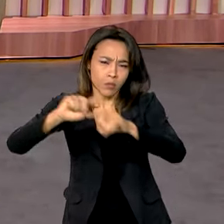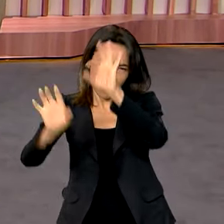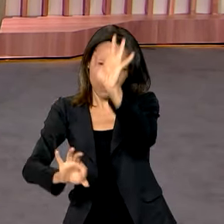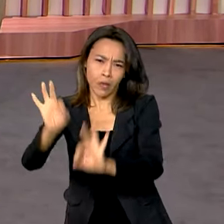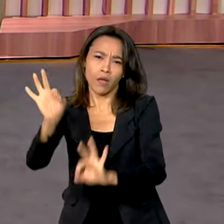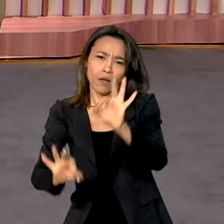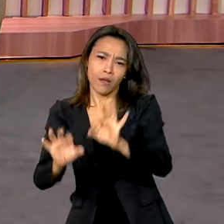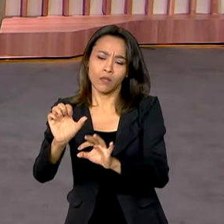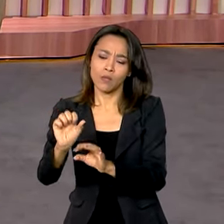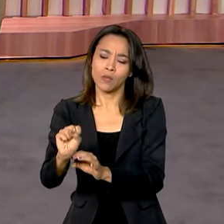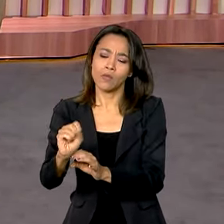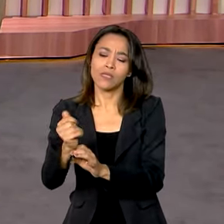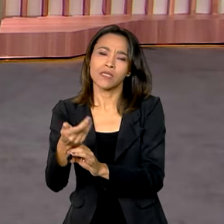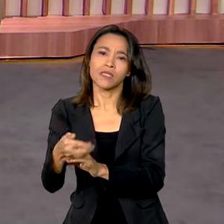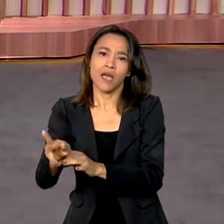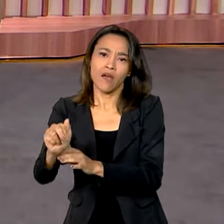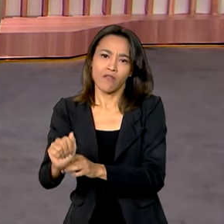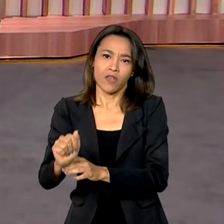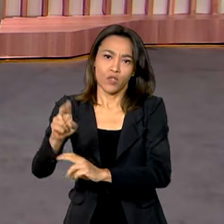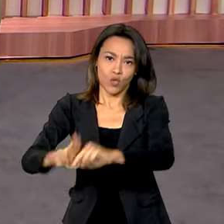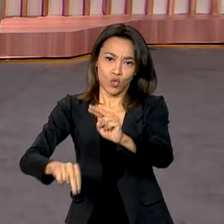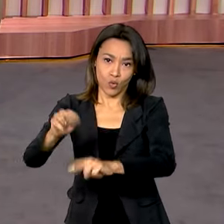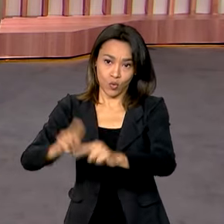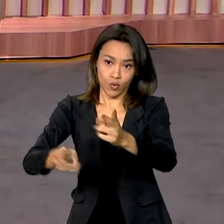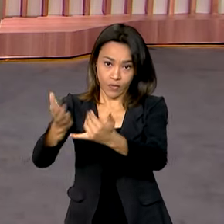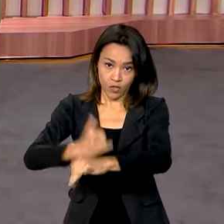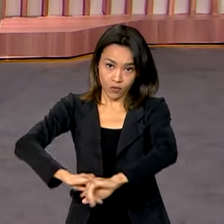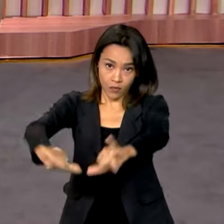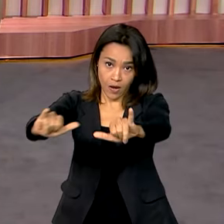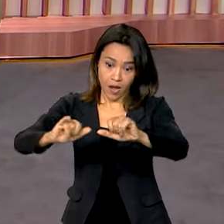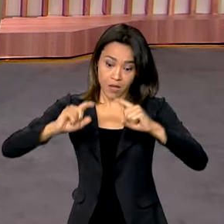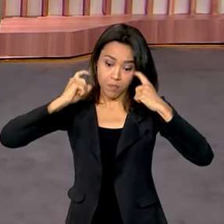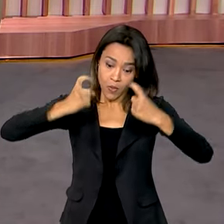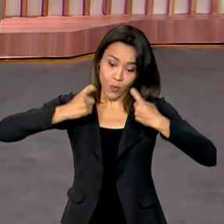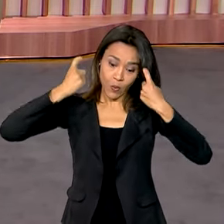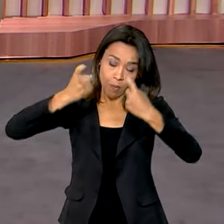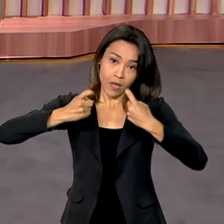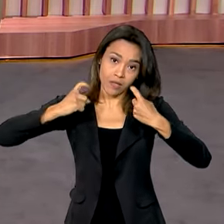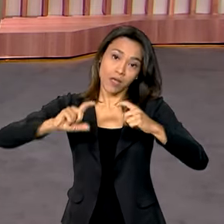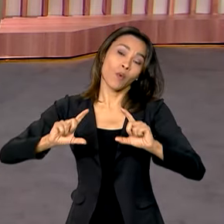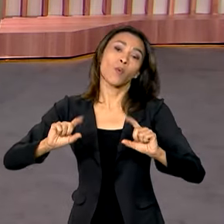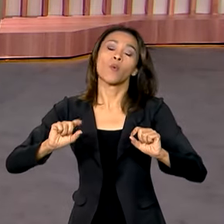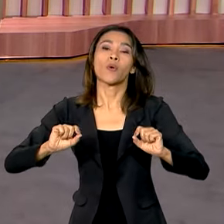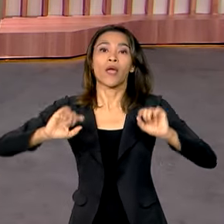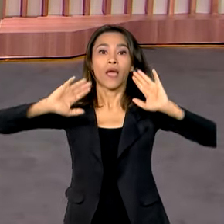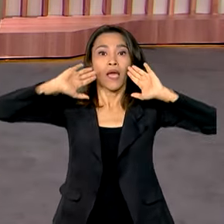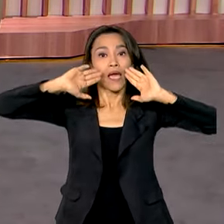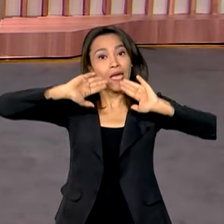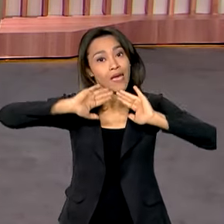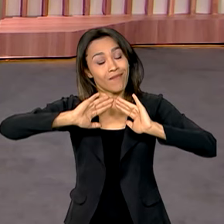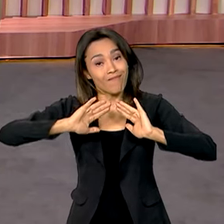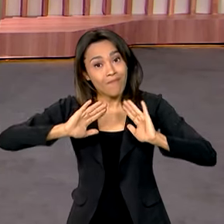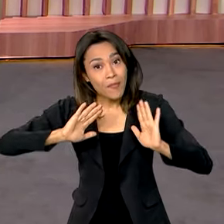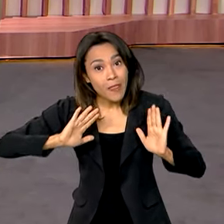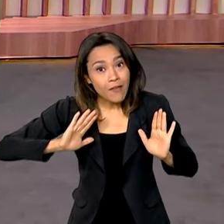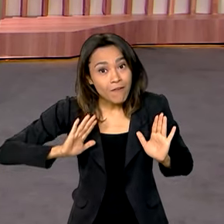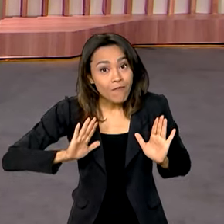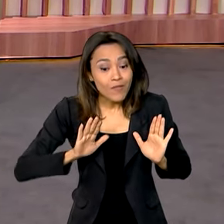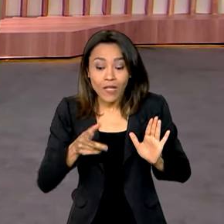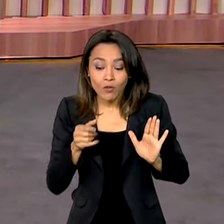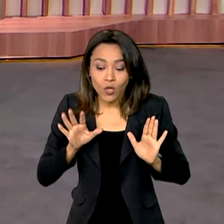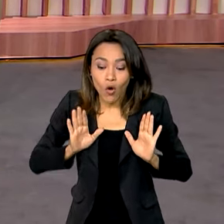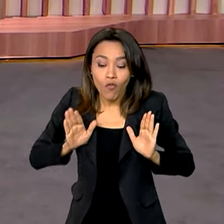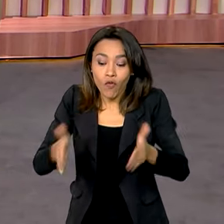junho, o 24, 25, uma das preocupações, Vanessa, é a gente tentar descentralizar essa produção no Brasil.